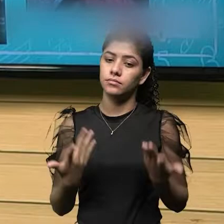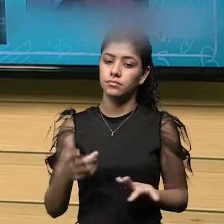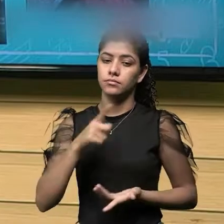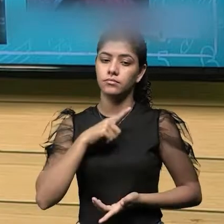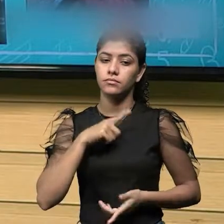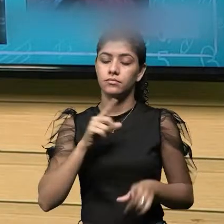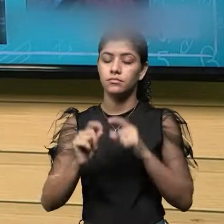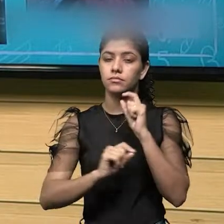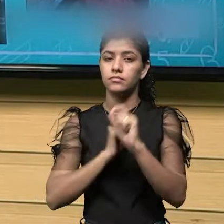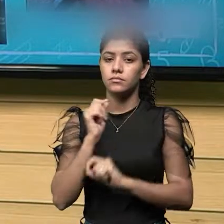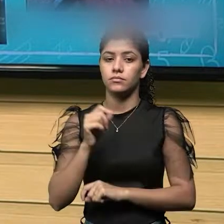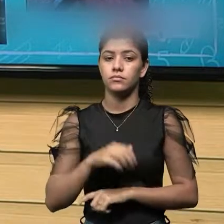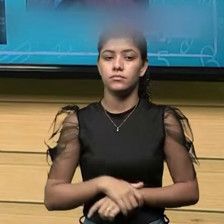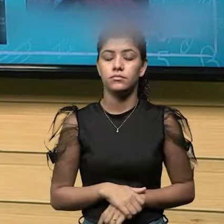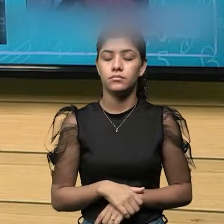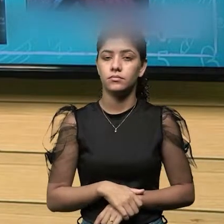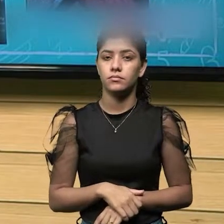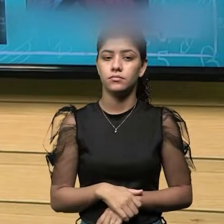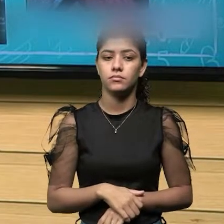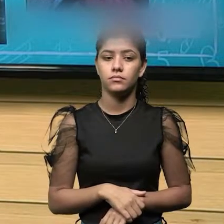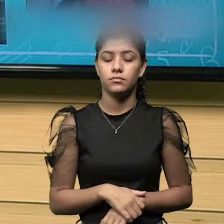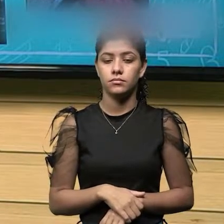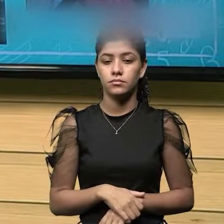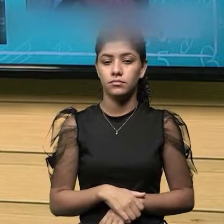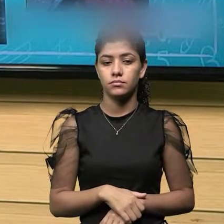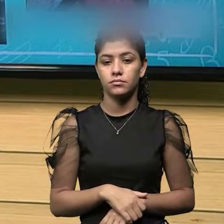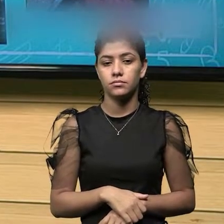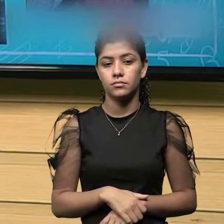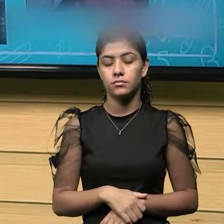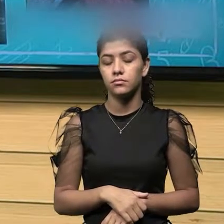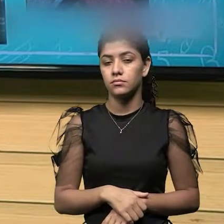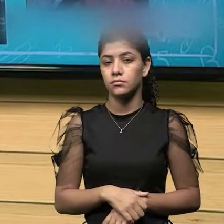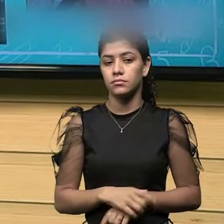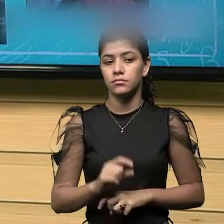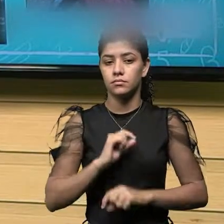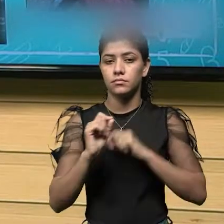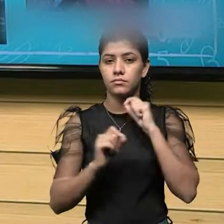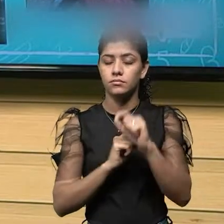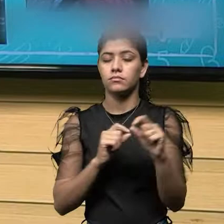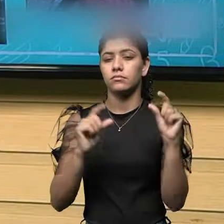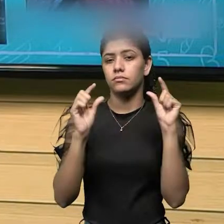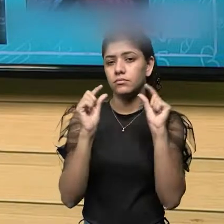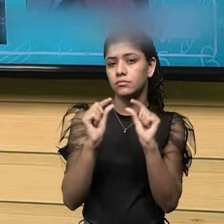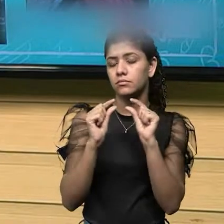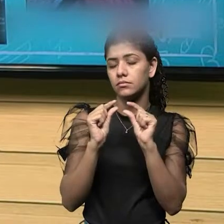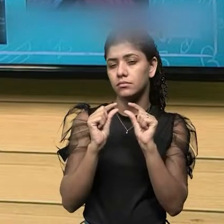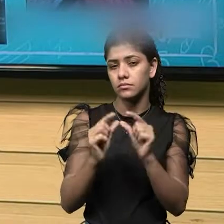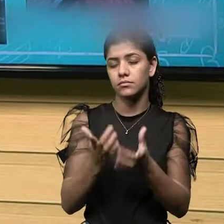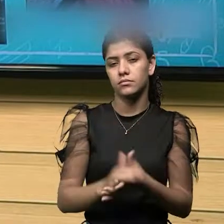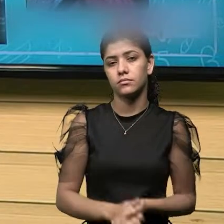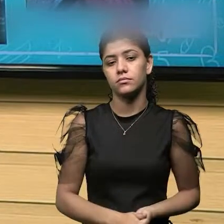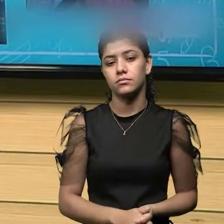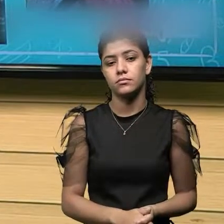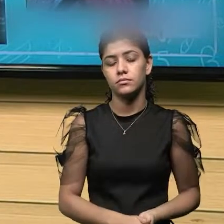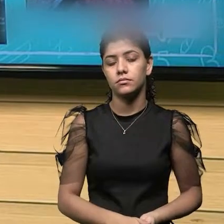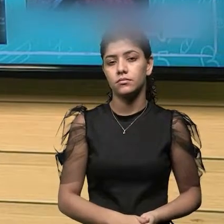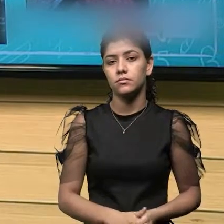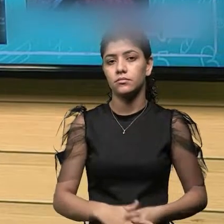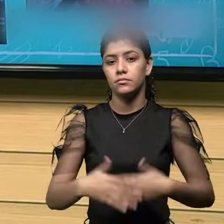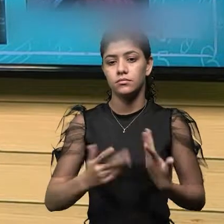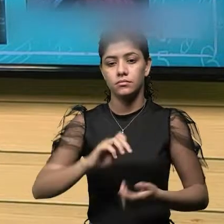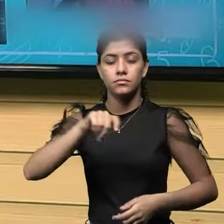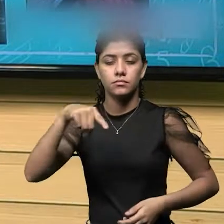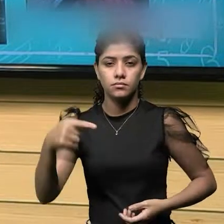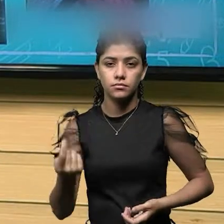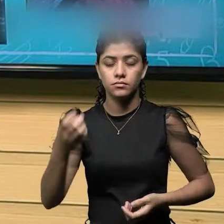temos realmente uma unidade de medida muito pequena. Então, ali depois